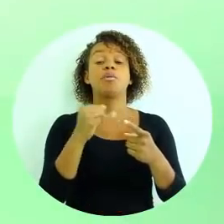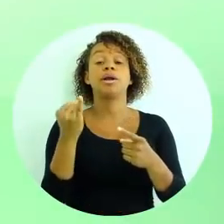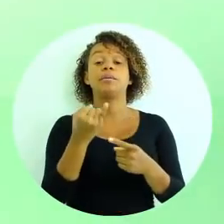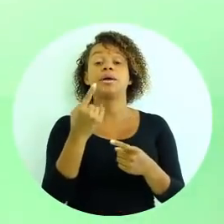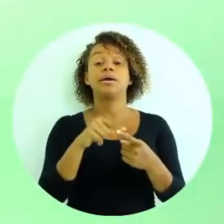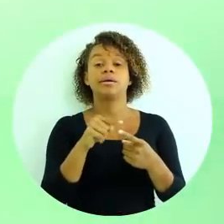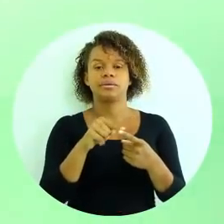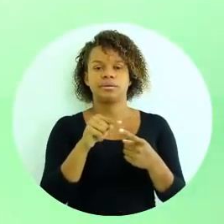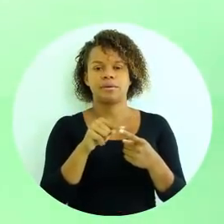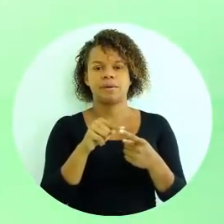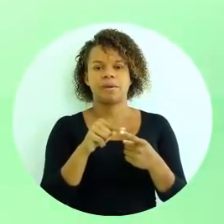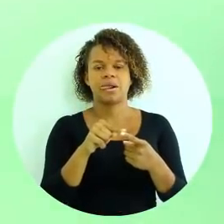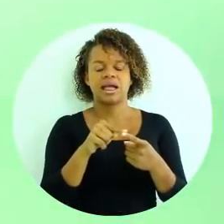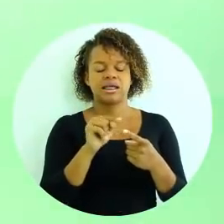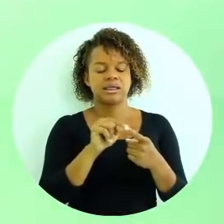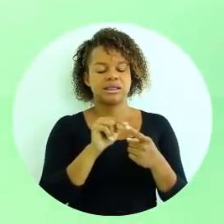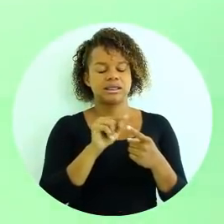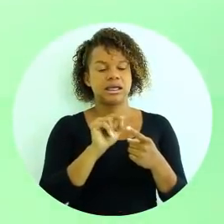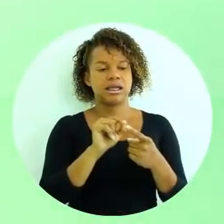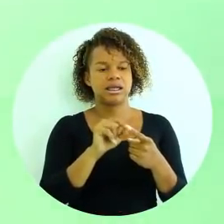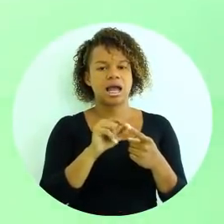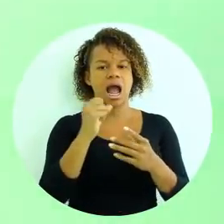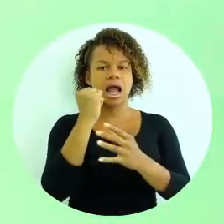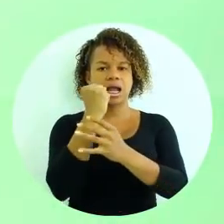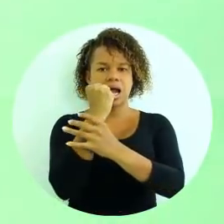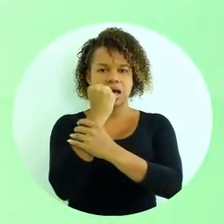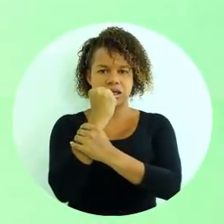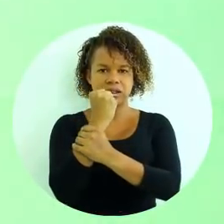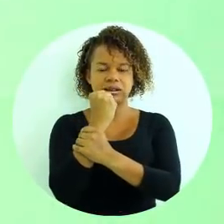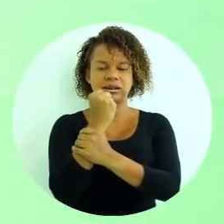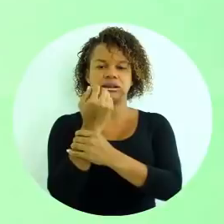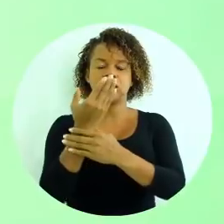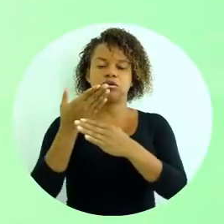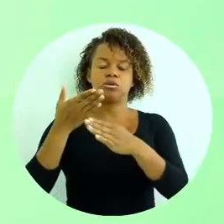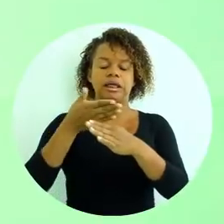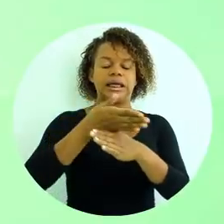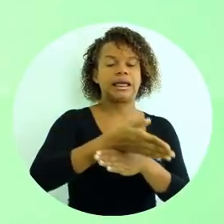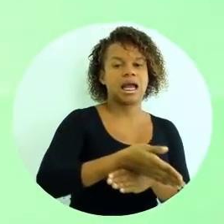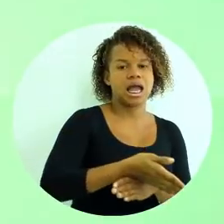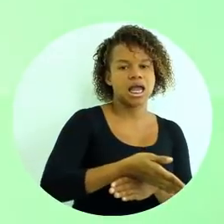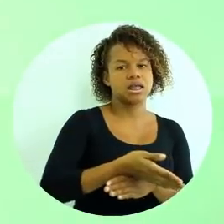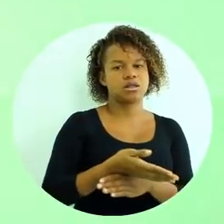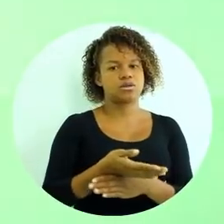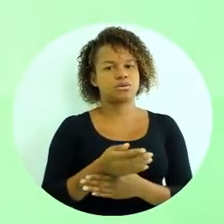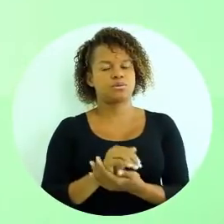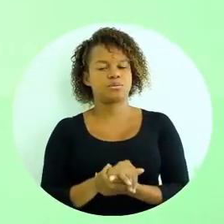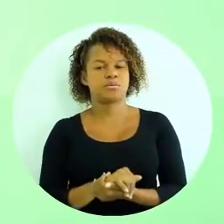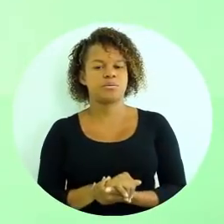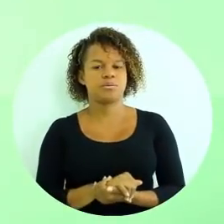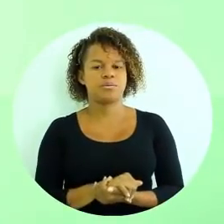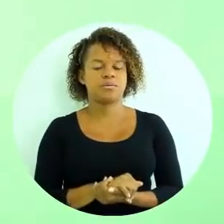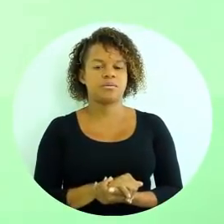O primeiro seria a garantia ao